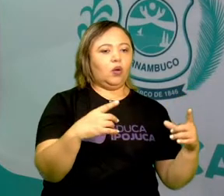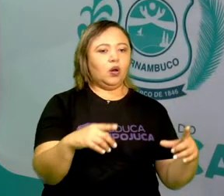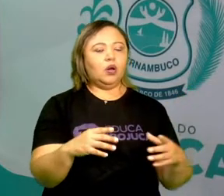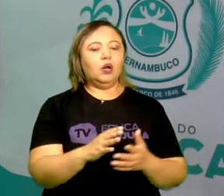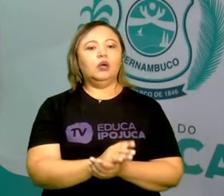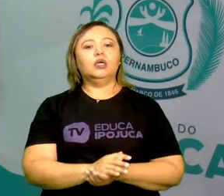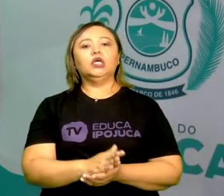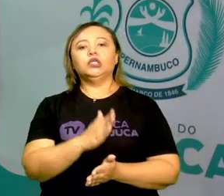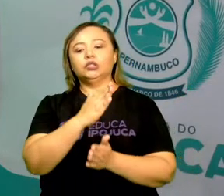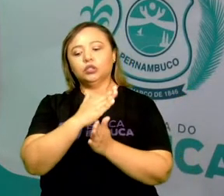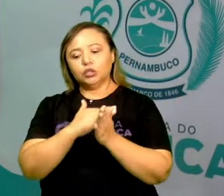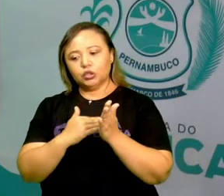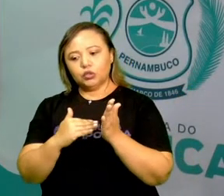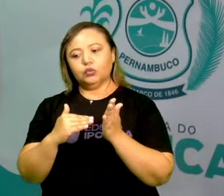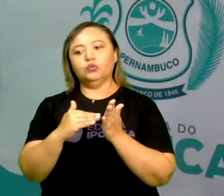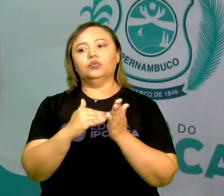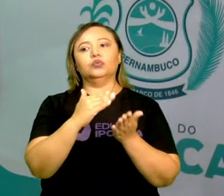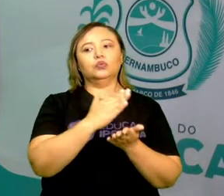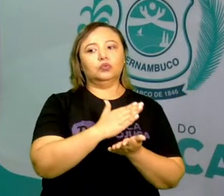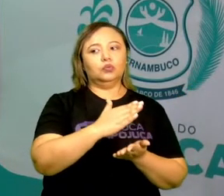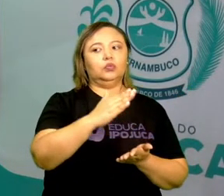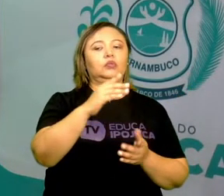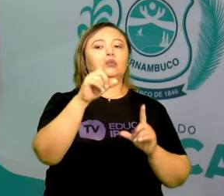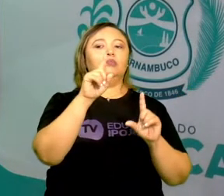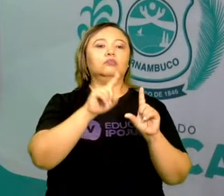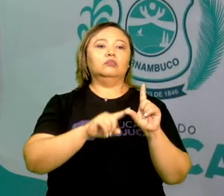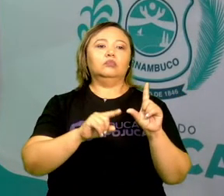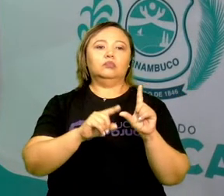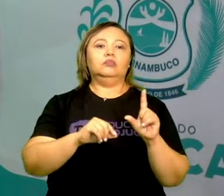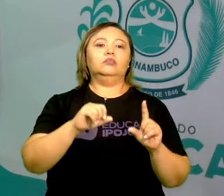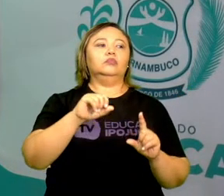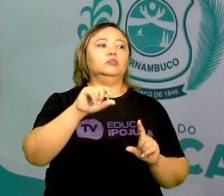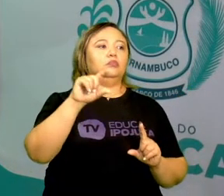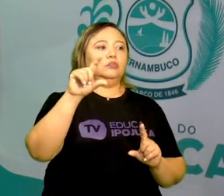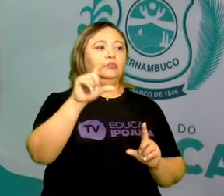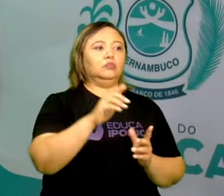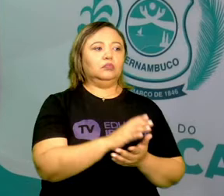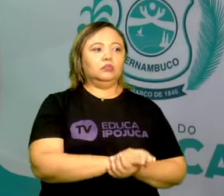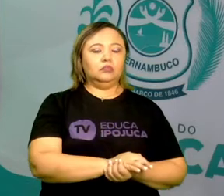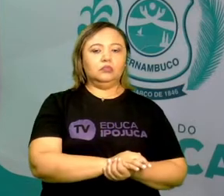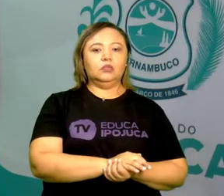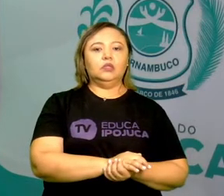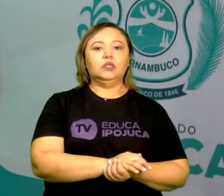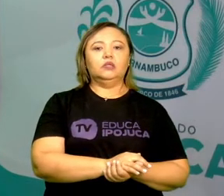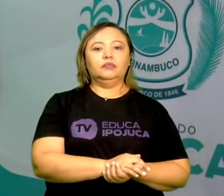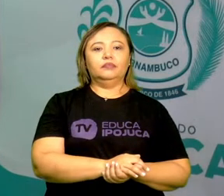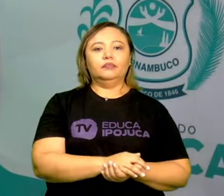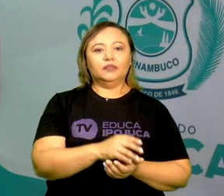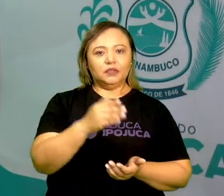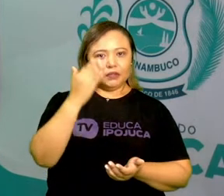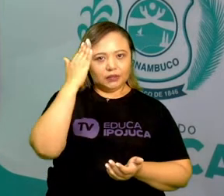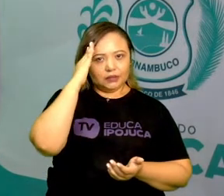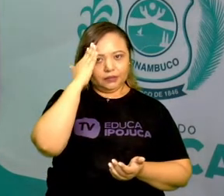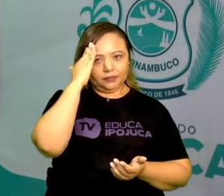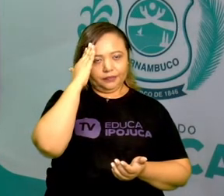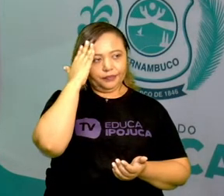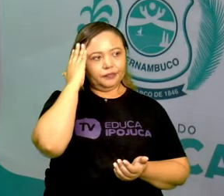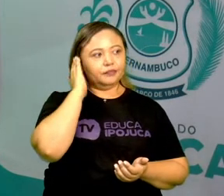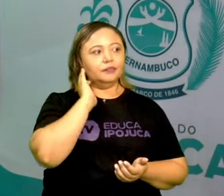vão ser iniciados com letra maiúscula na sua escrita. Certo?